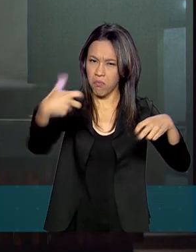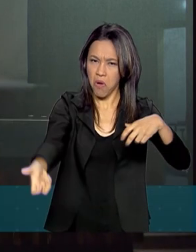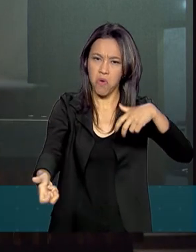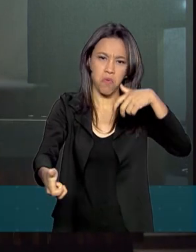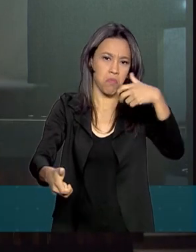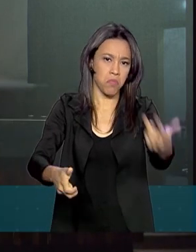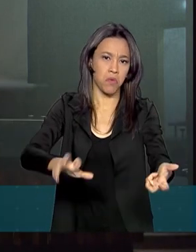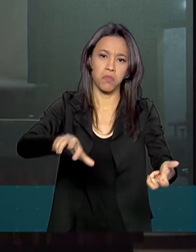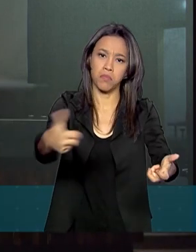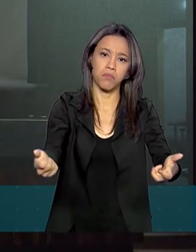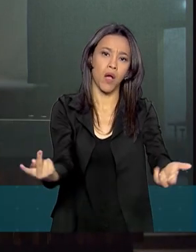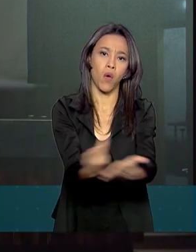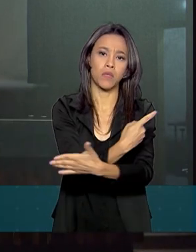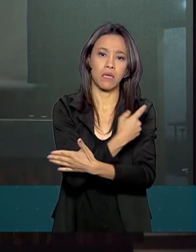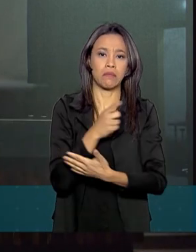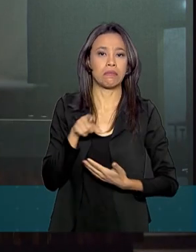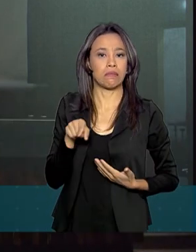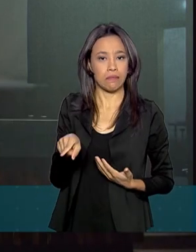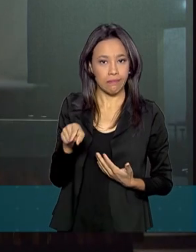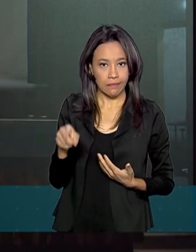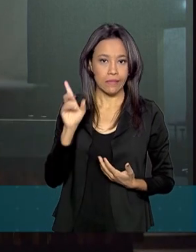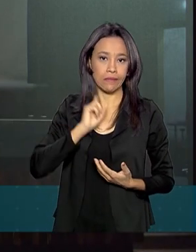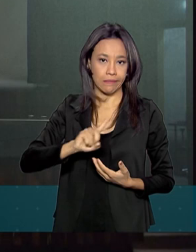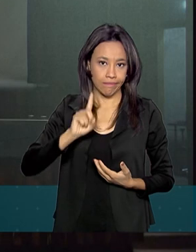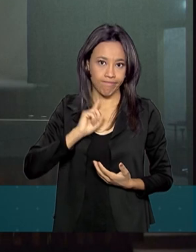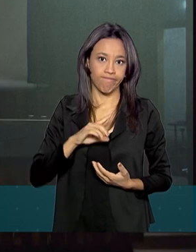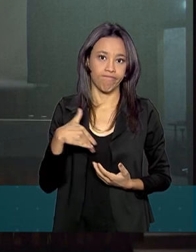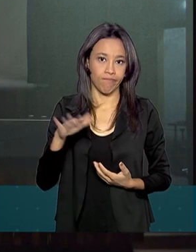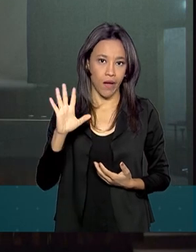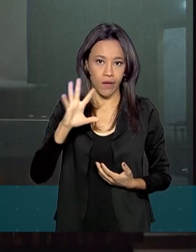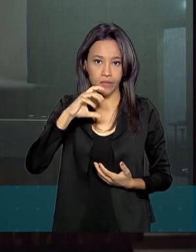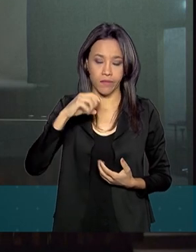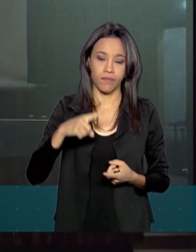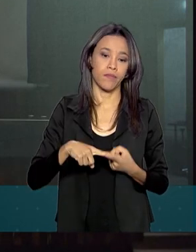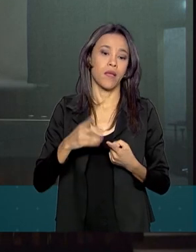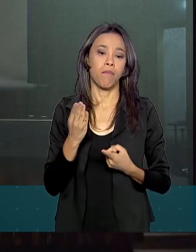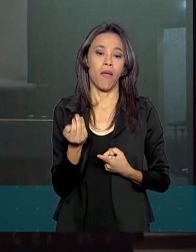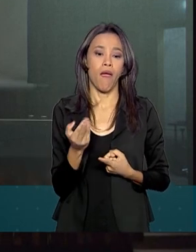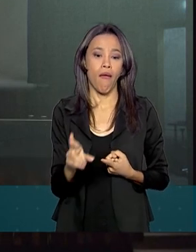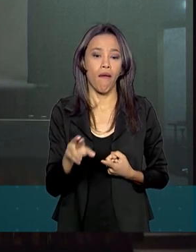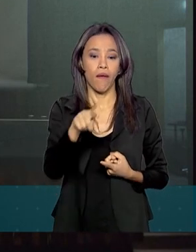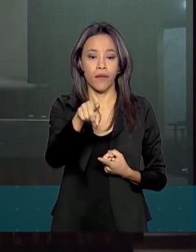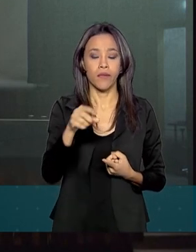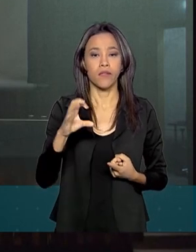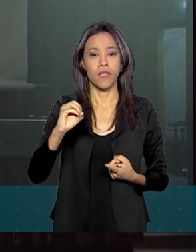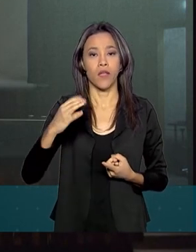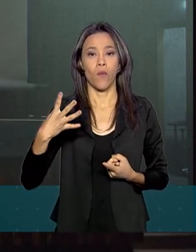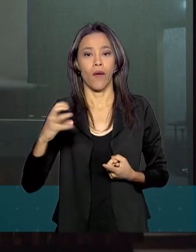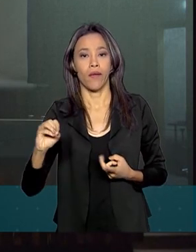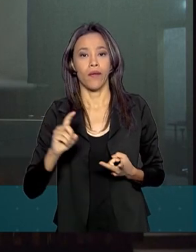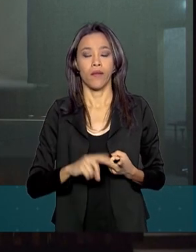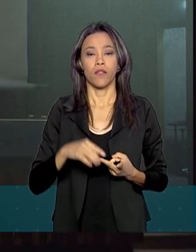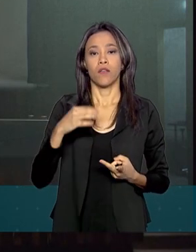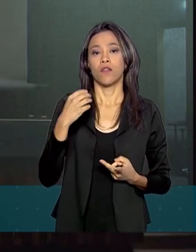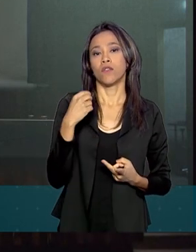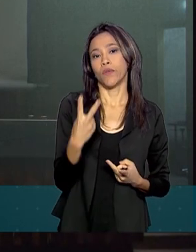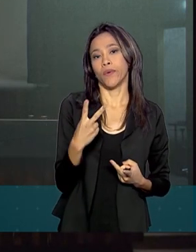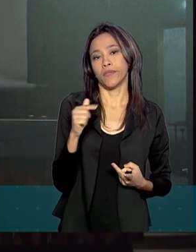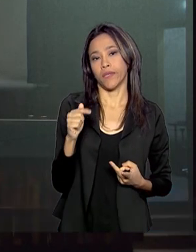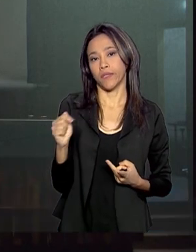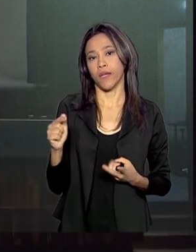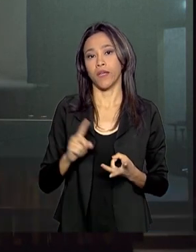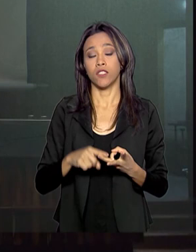acidentes por quilômetro em 2017. BR-101, BR-040, 277 Paraná,